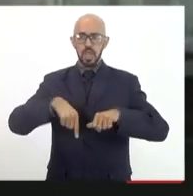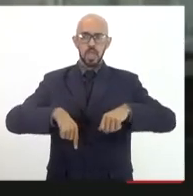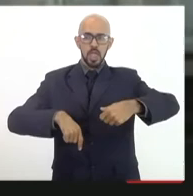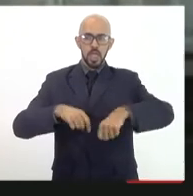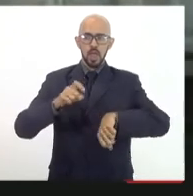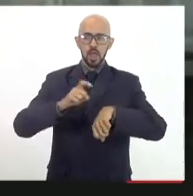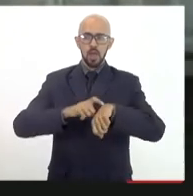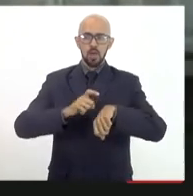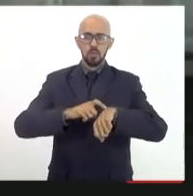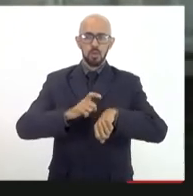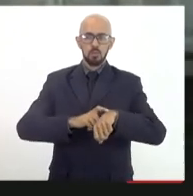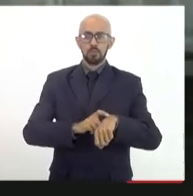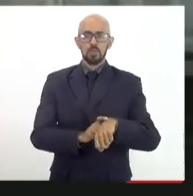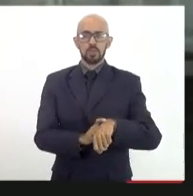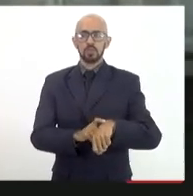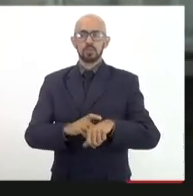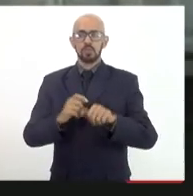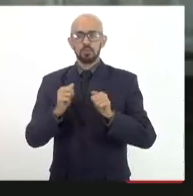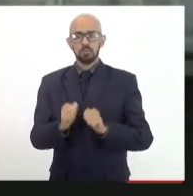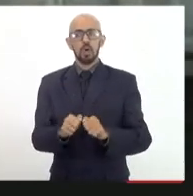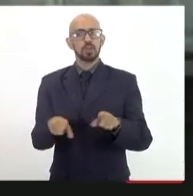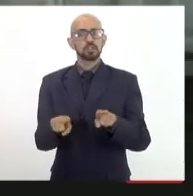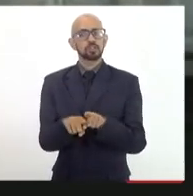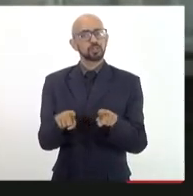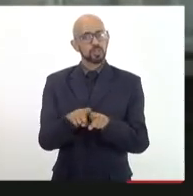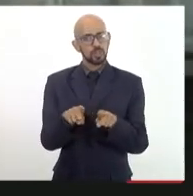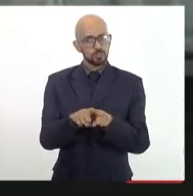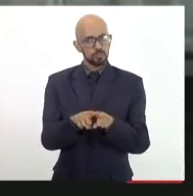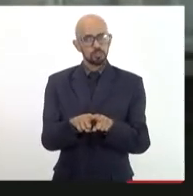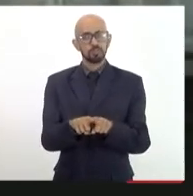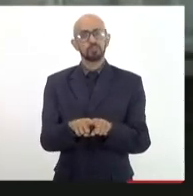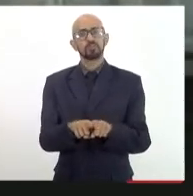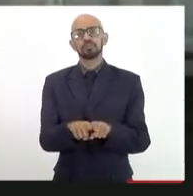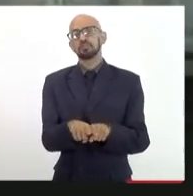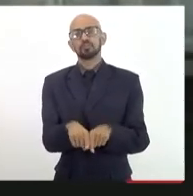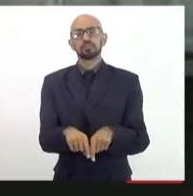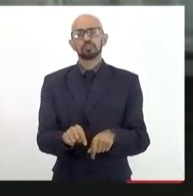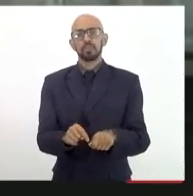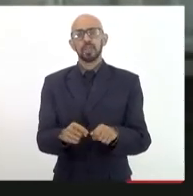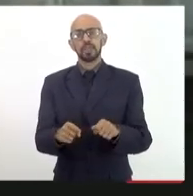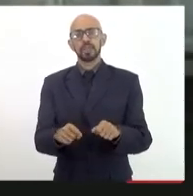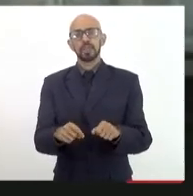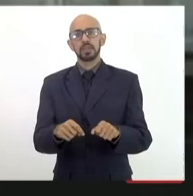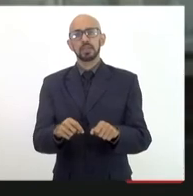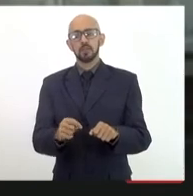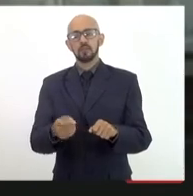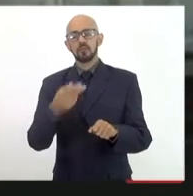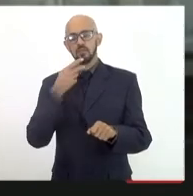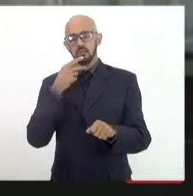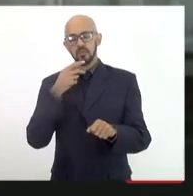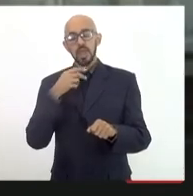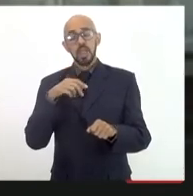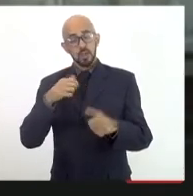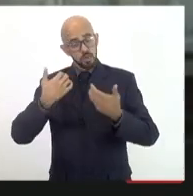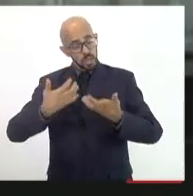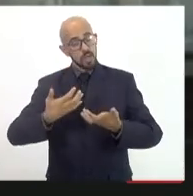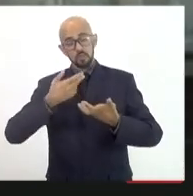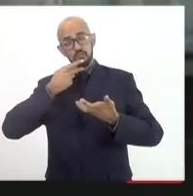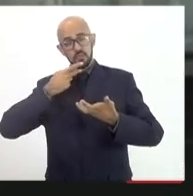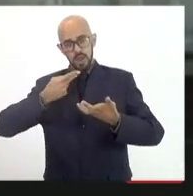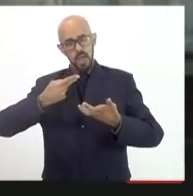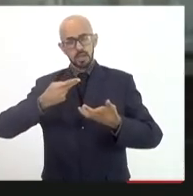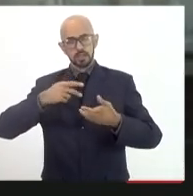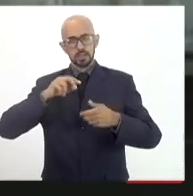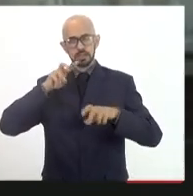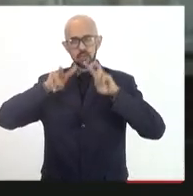de inflexão para o Estado do Rio de Janeiro. Acho que isso é... Eu queria marcar muito isso, essa visão mais externa. Eu vou